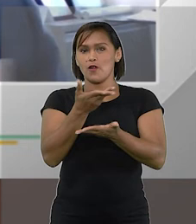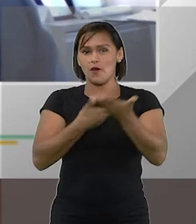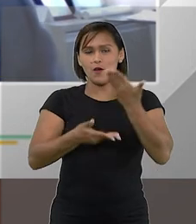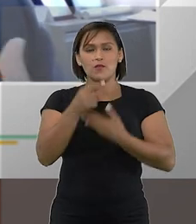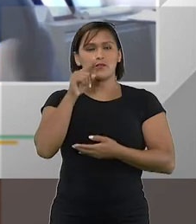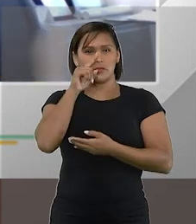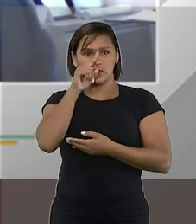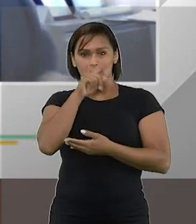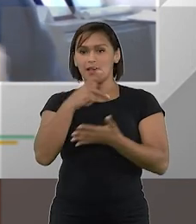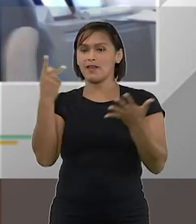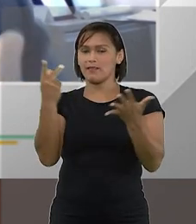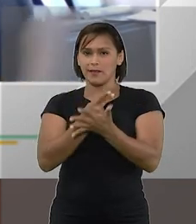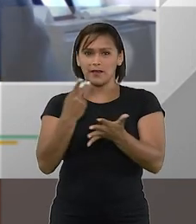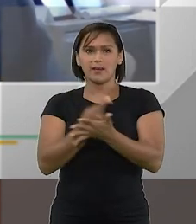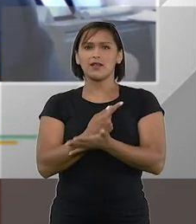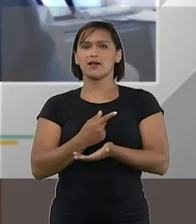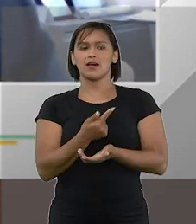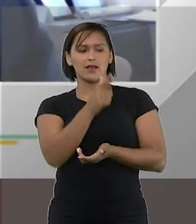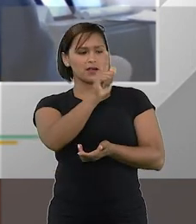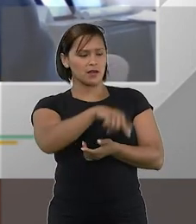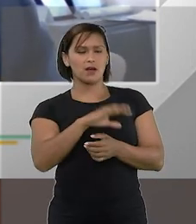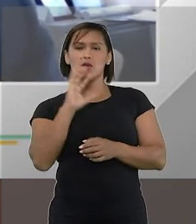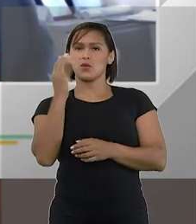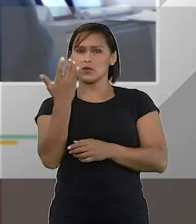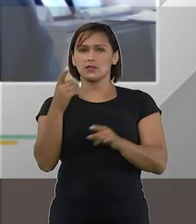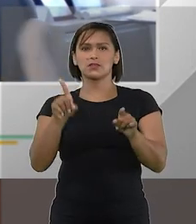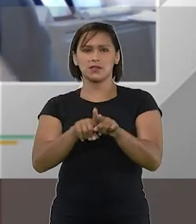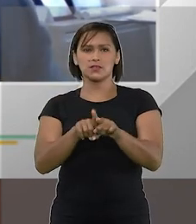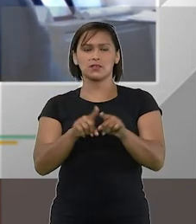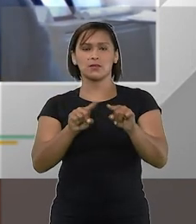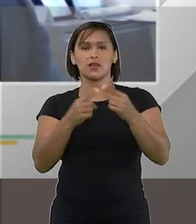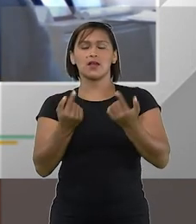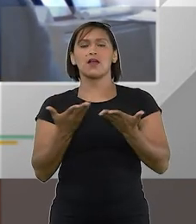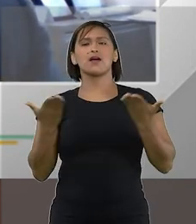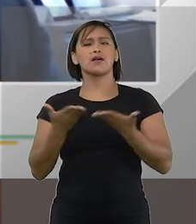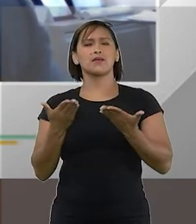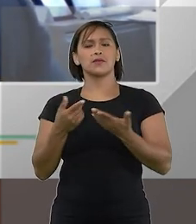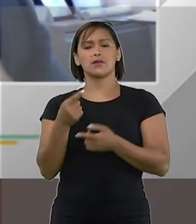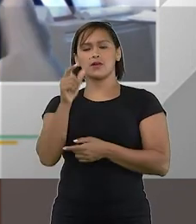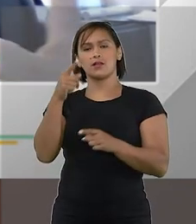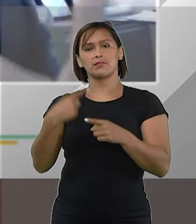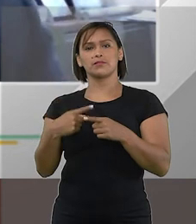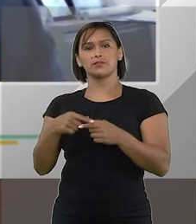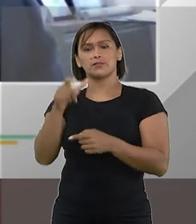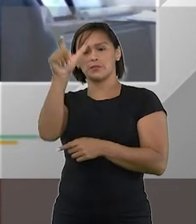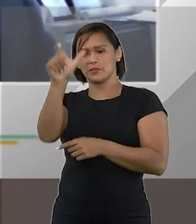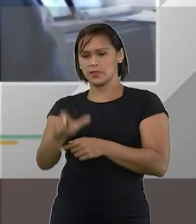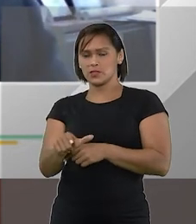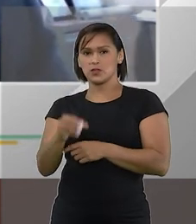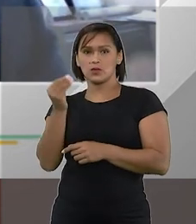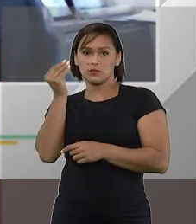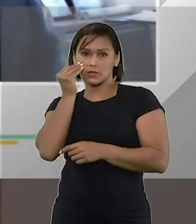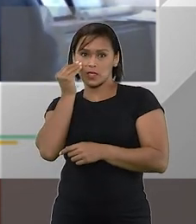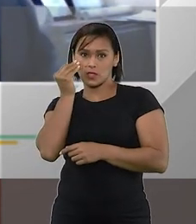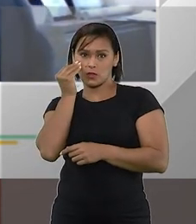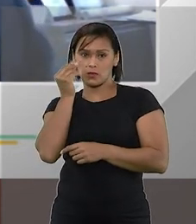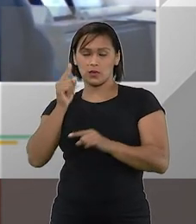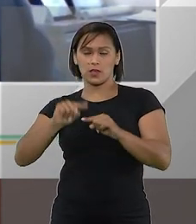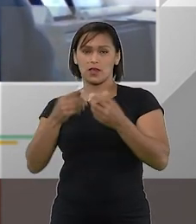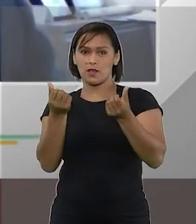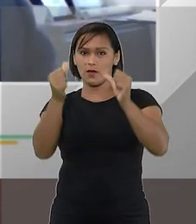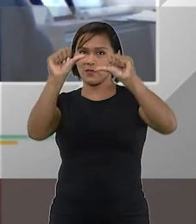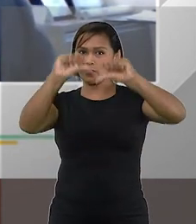risco dar errado faz parte do jogo agora porque o sujeito tentou empreender e foi mal